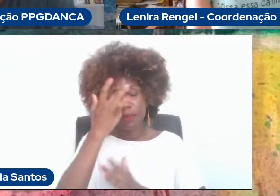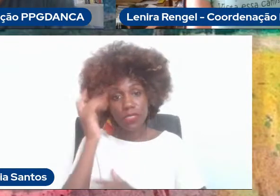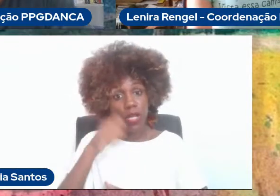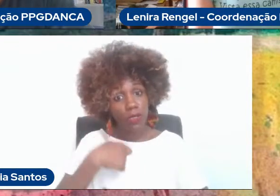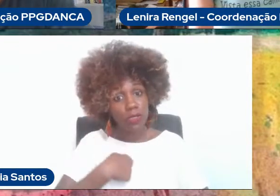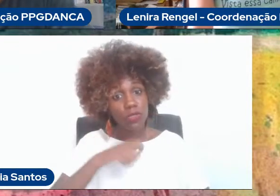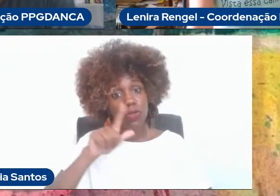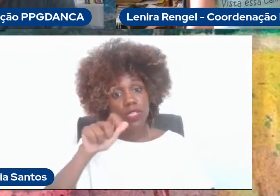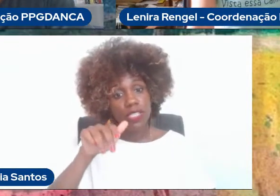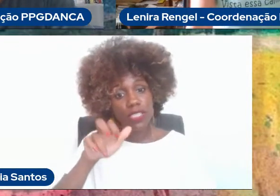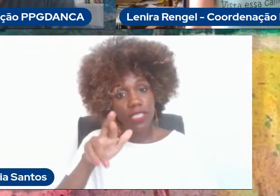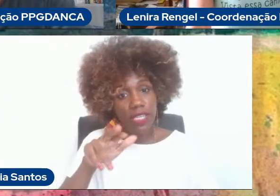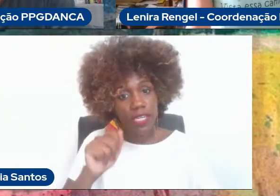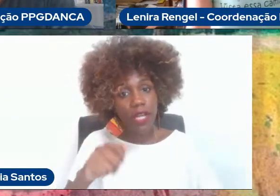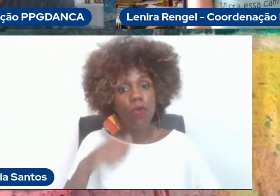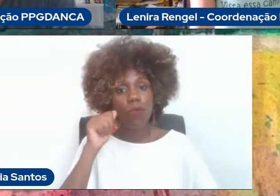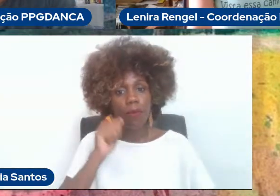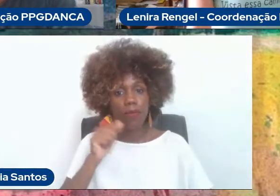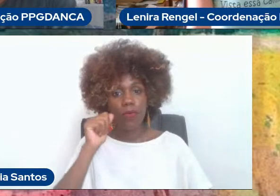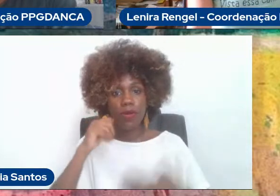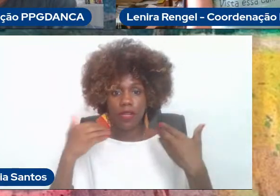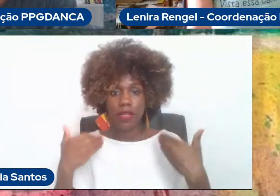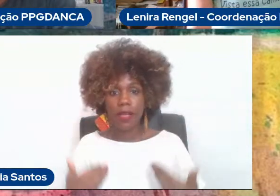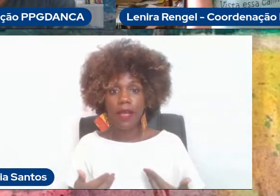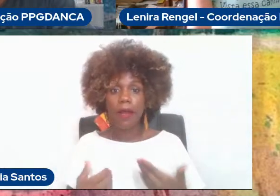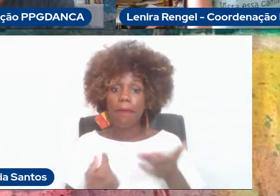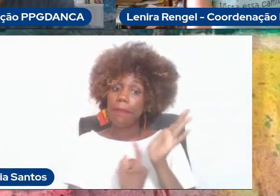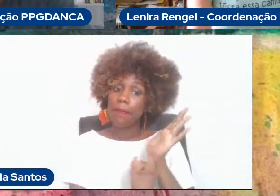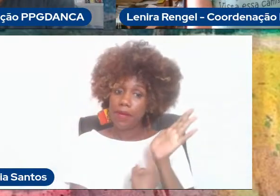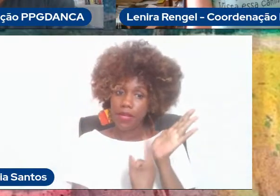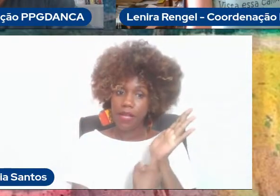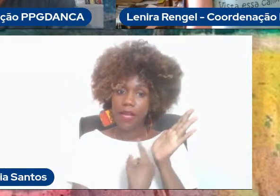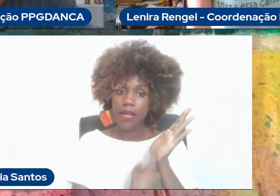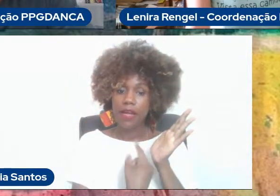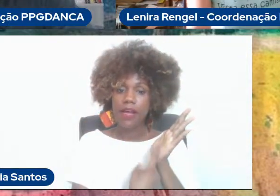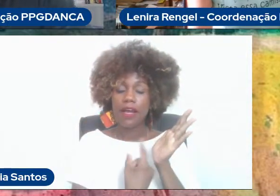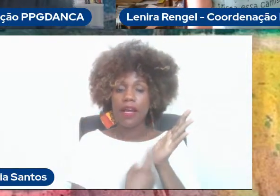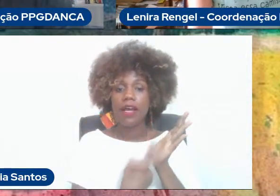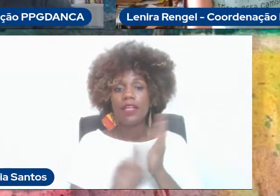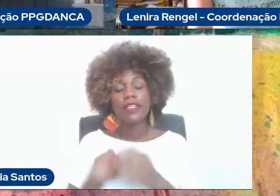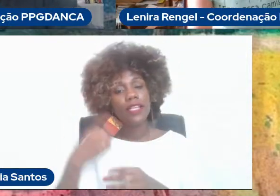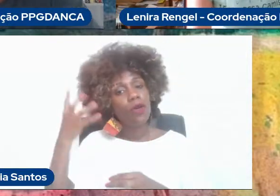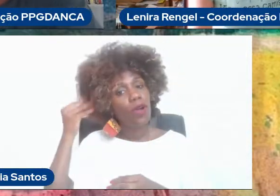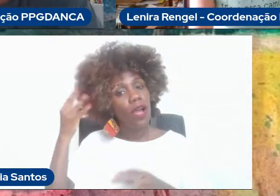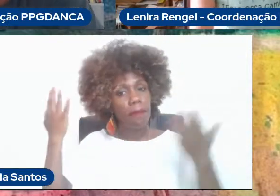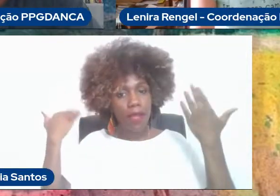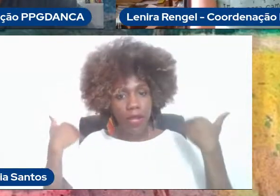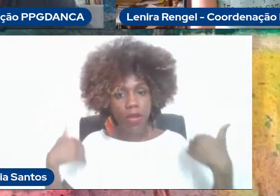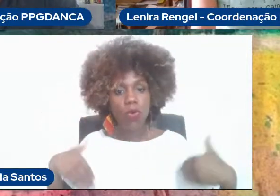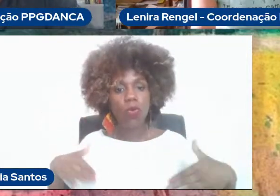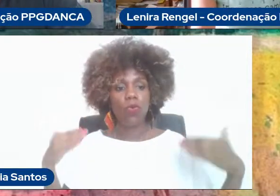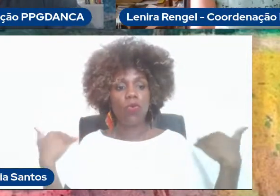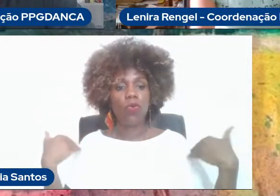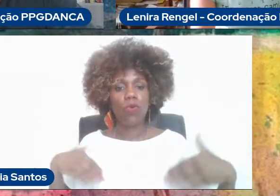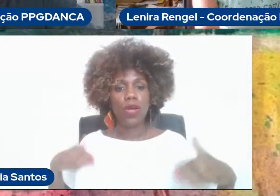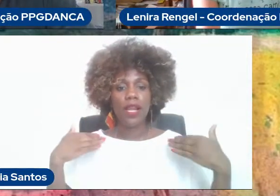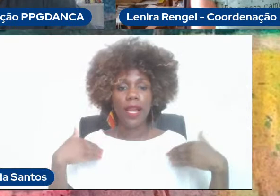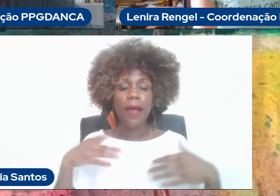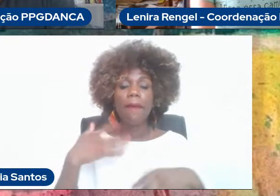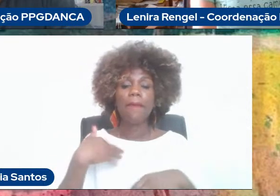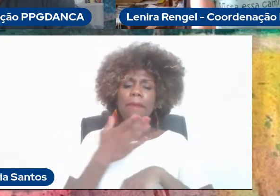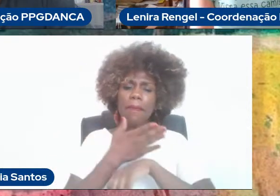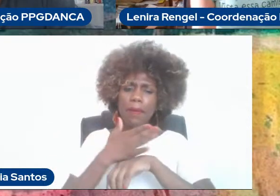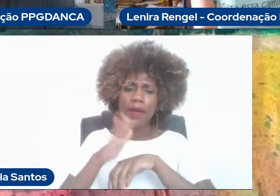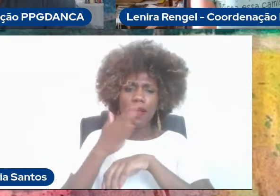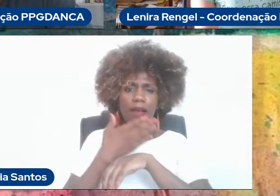Lenira, uma mulher denominada branca, tenho cabelos longos, grisalhos,